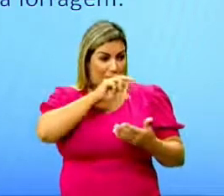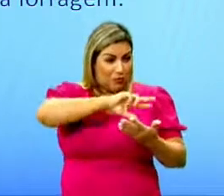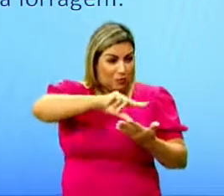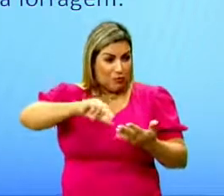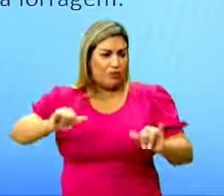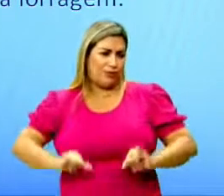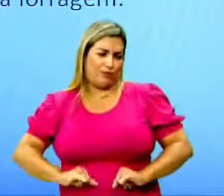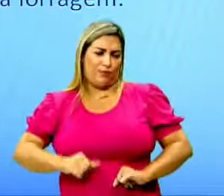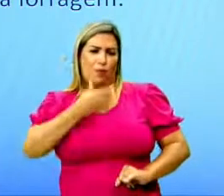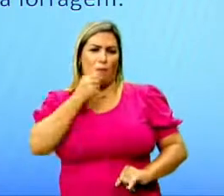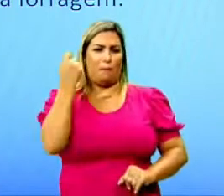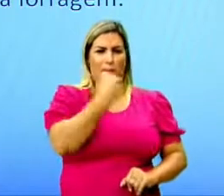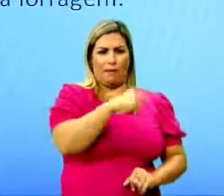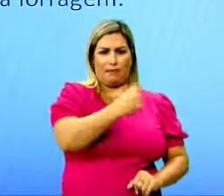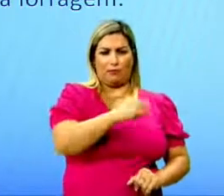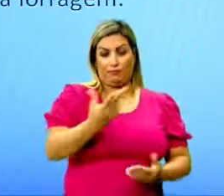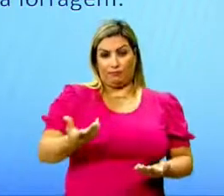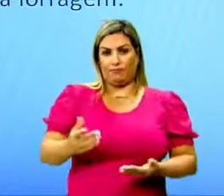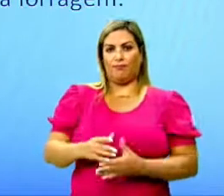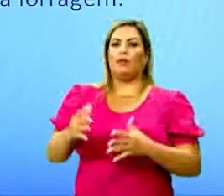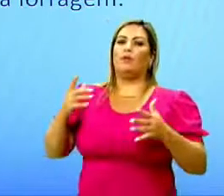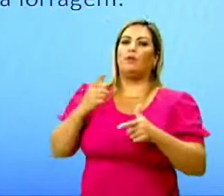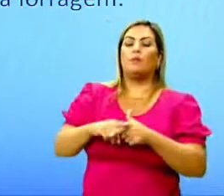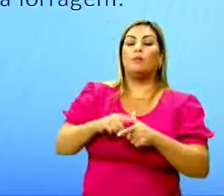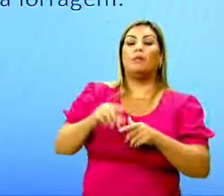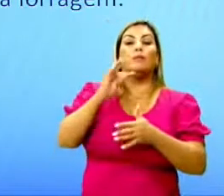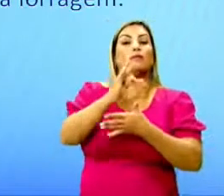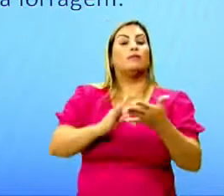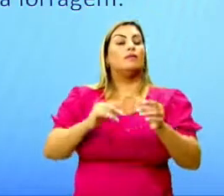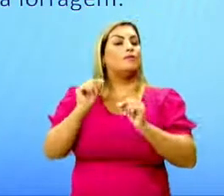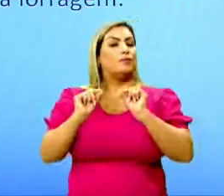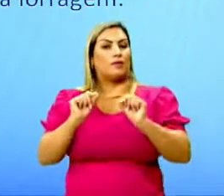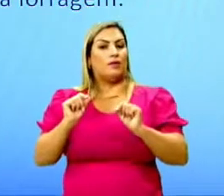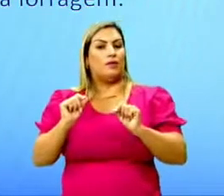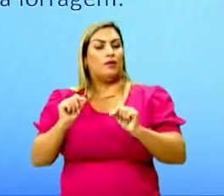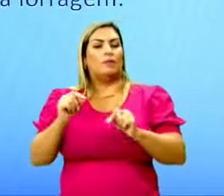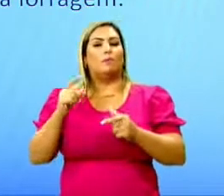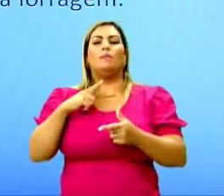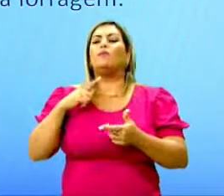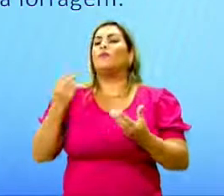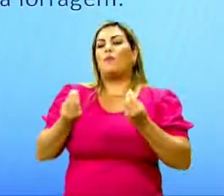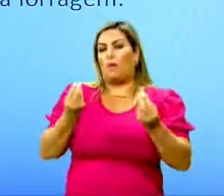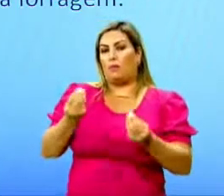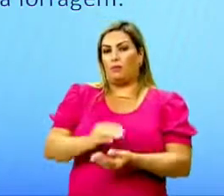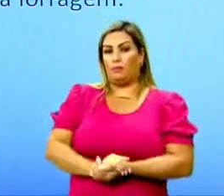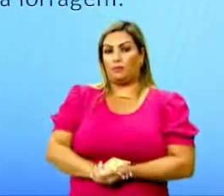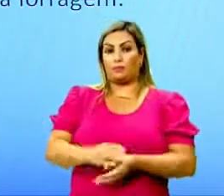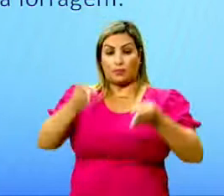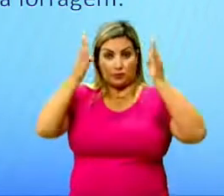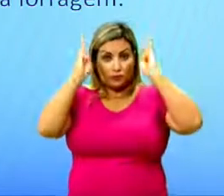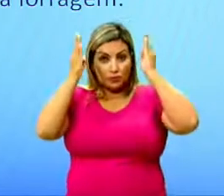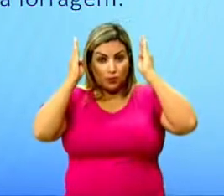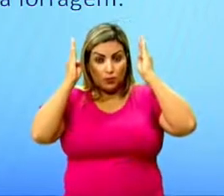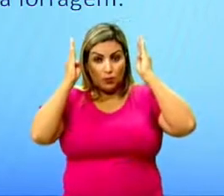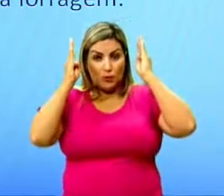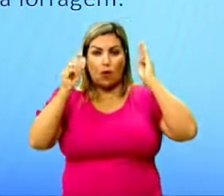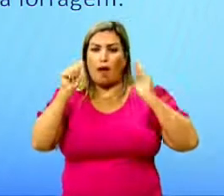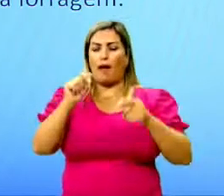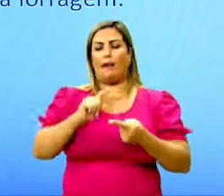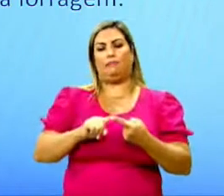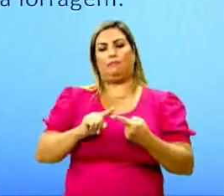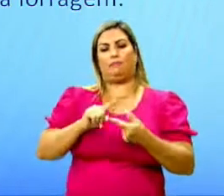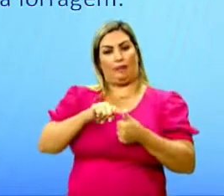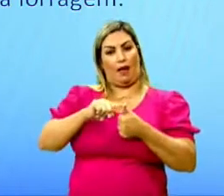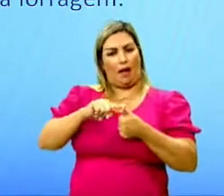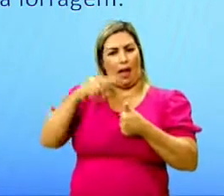e sofrimentos. O conflito desse texto é gerado pelo fato em que o burro, letra A,